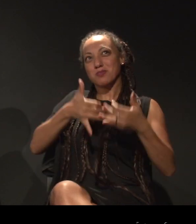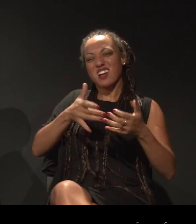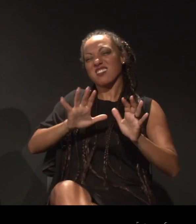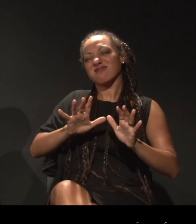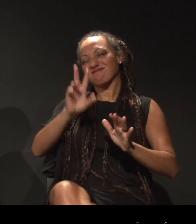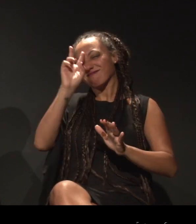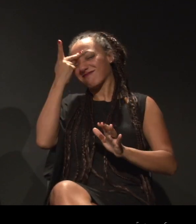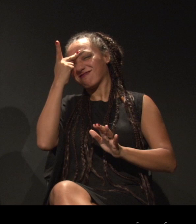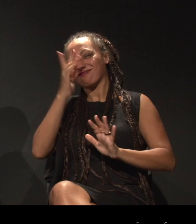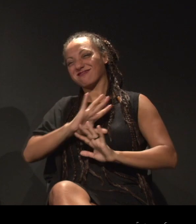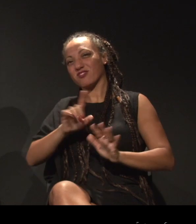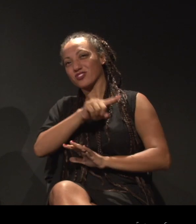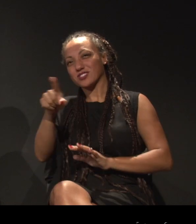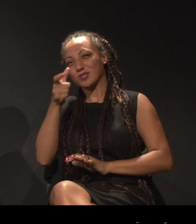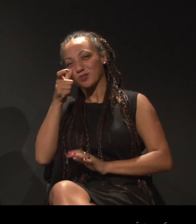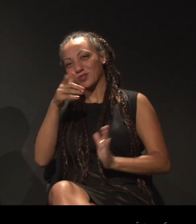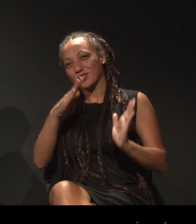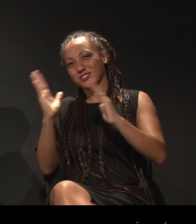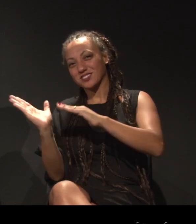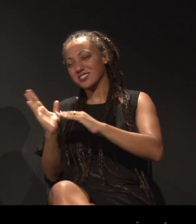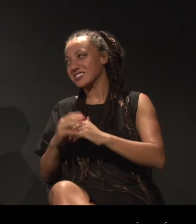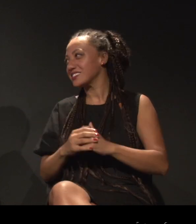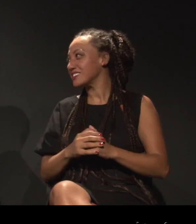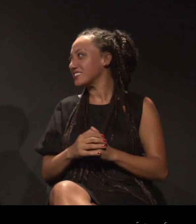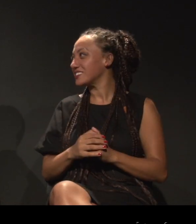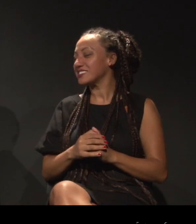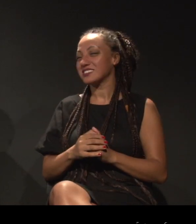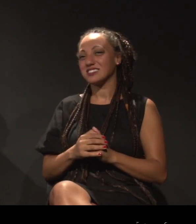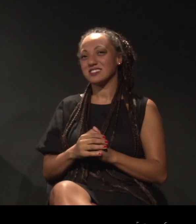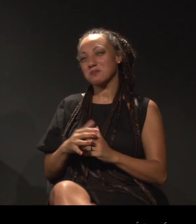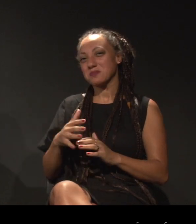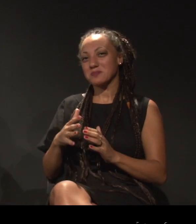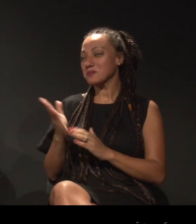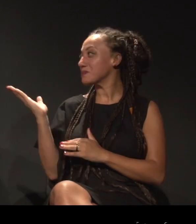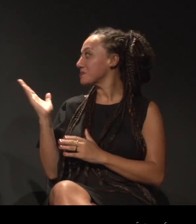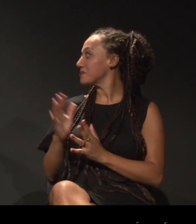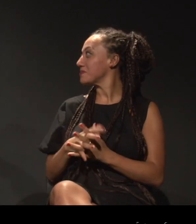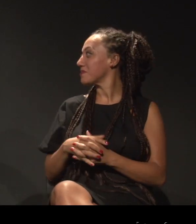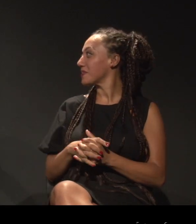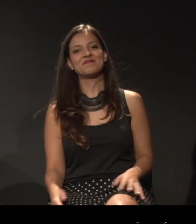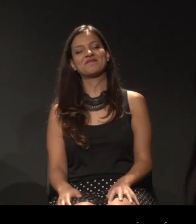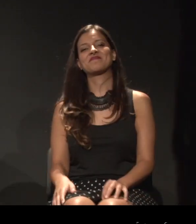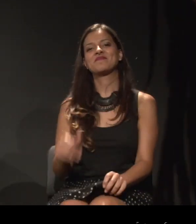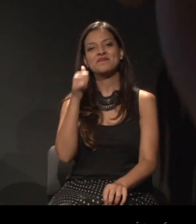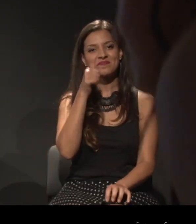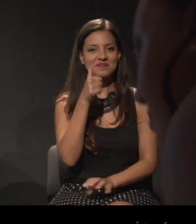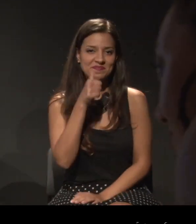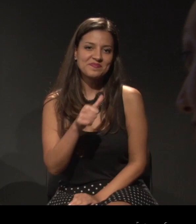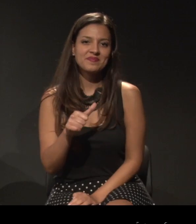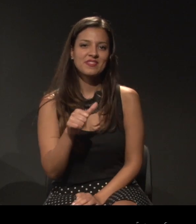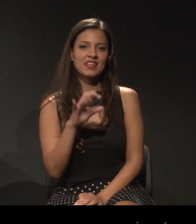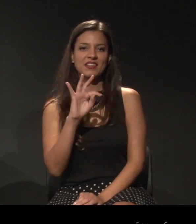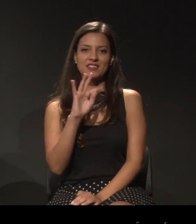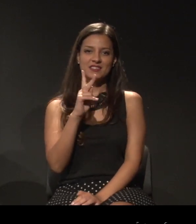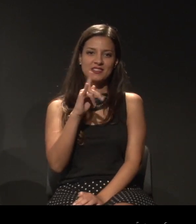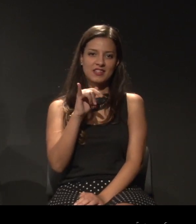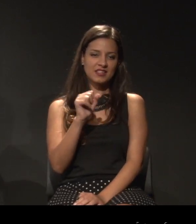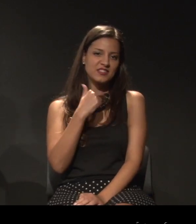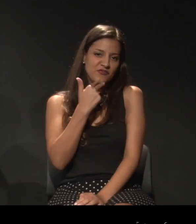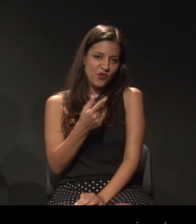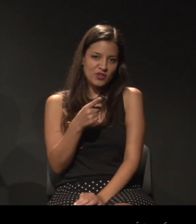vocês vão ver aqui mais ou menos. Queria agradecer a